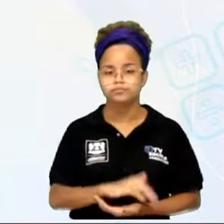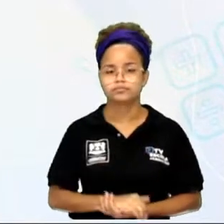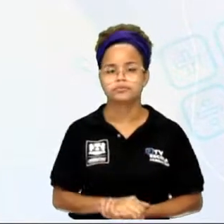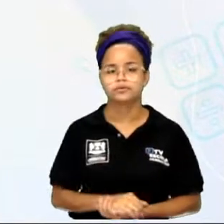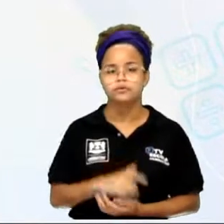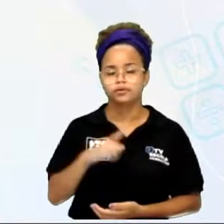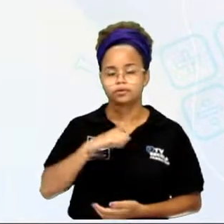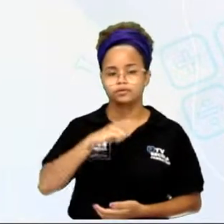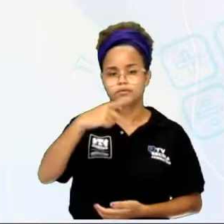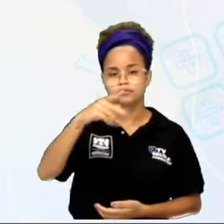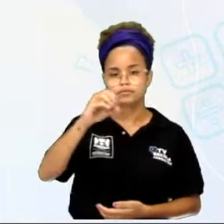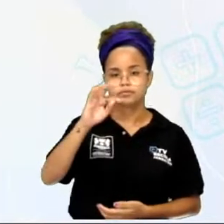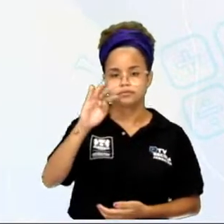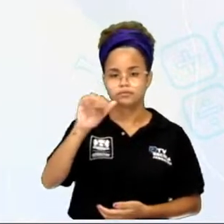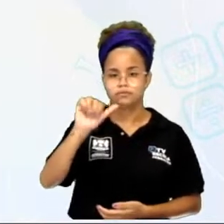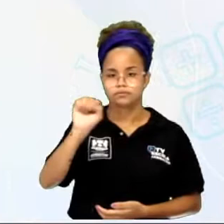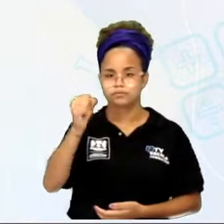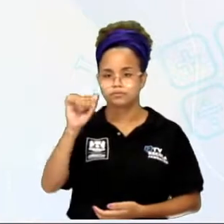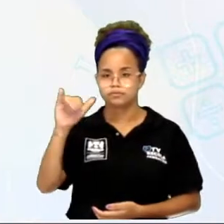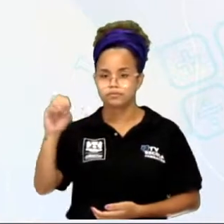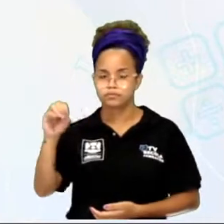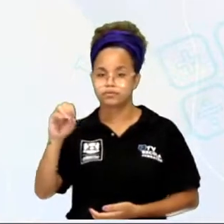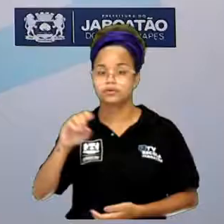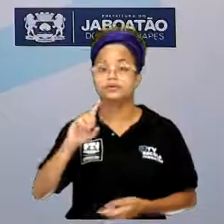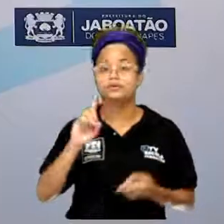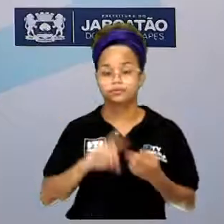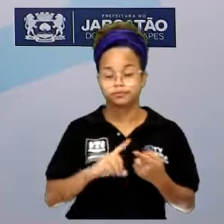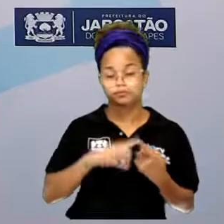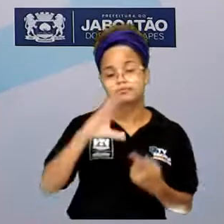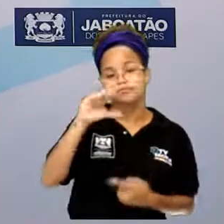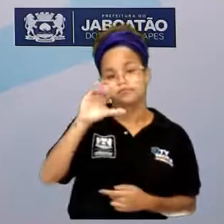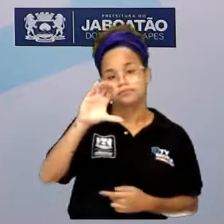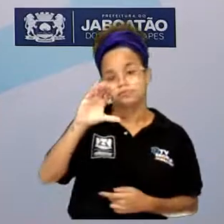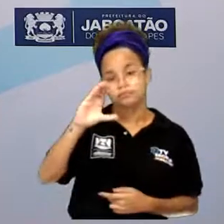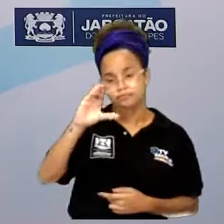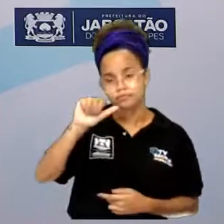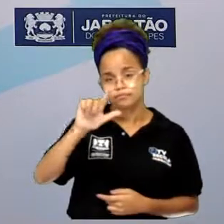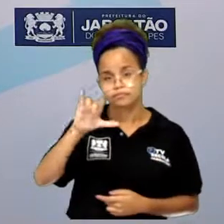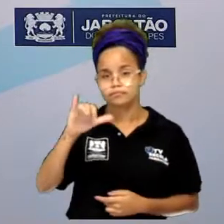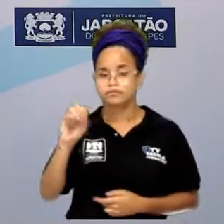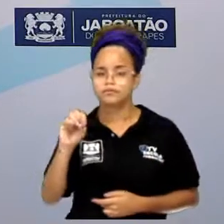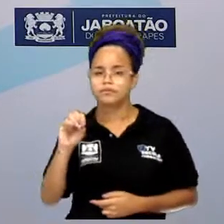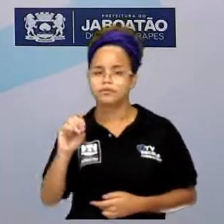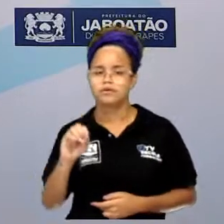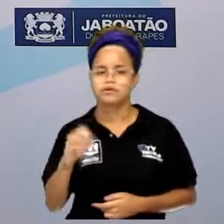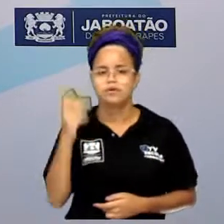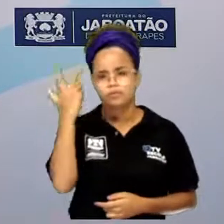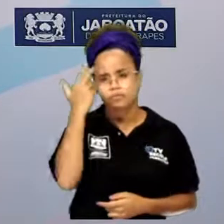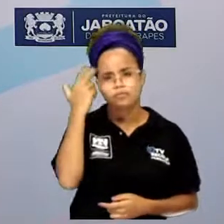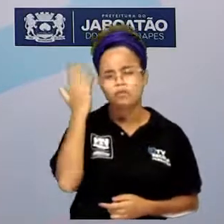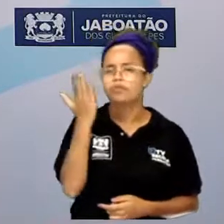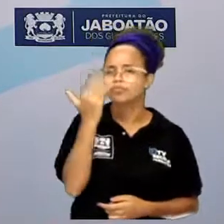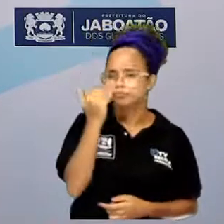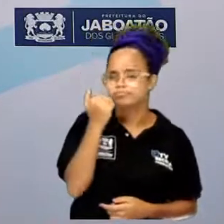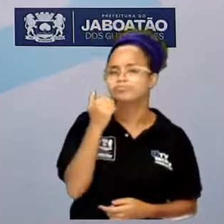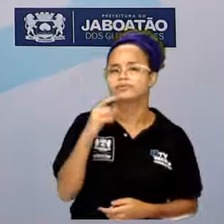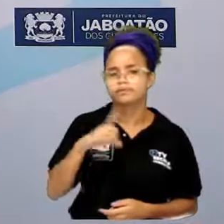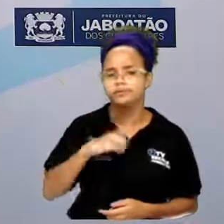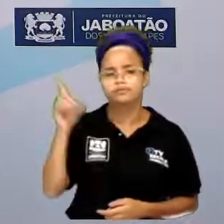o potássio e a gente tem o cálcio também, que são comuns no nosso cotidiano, na nossa alimentação principalmente.